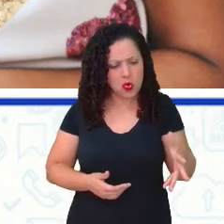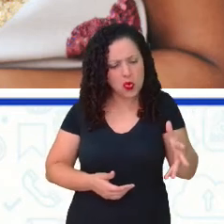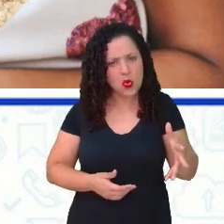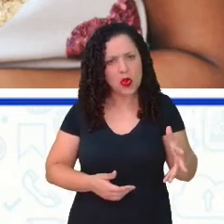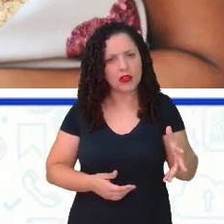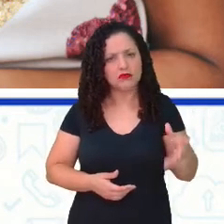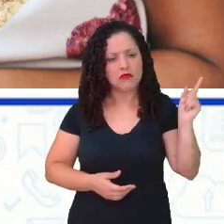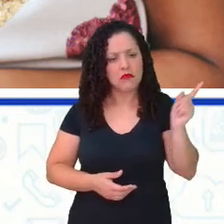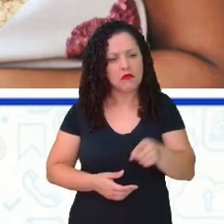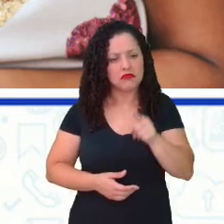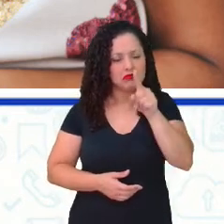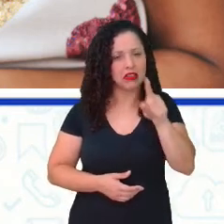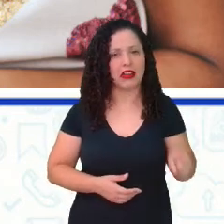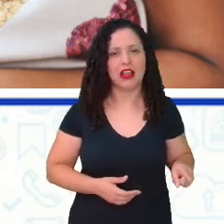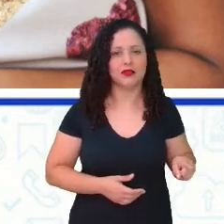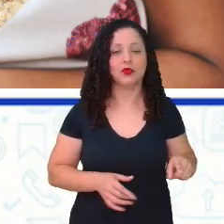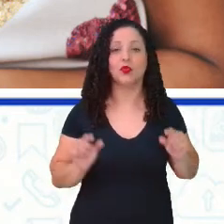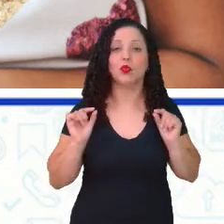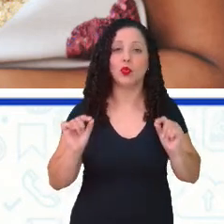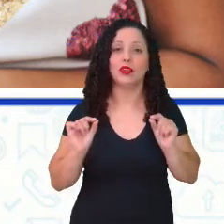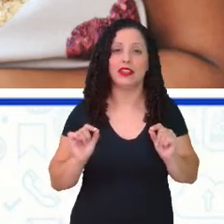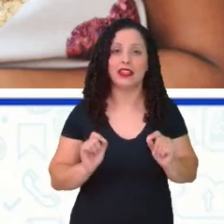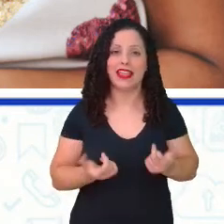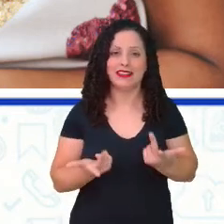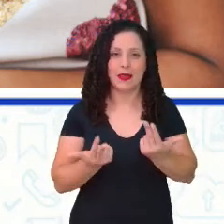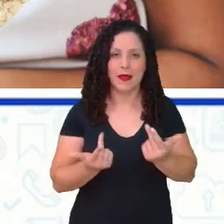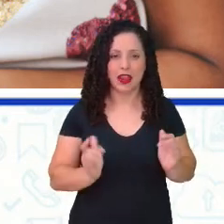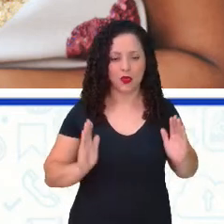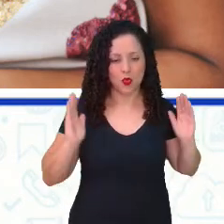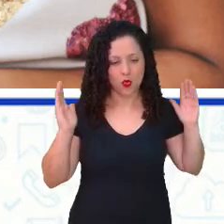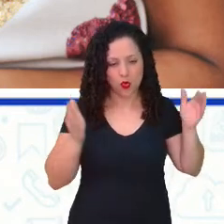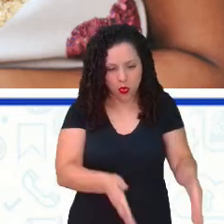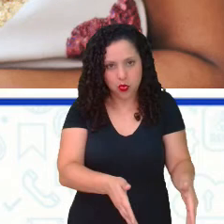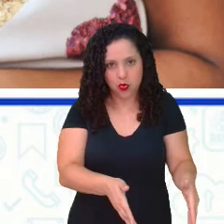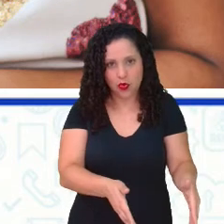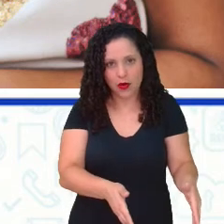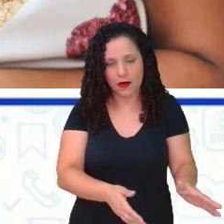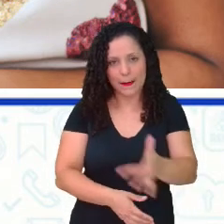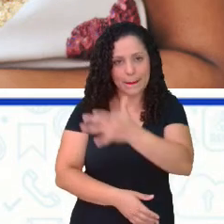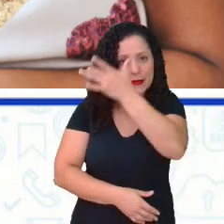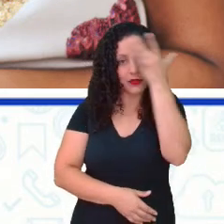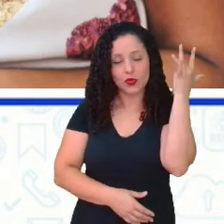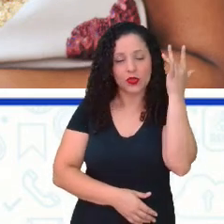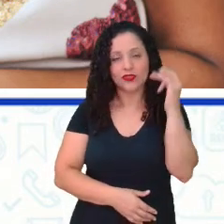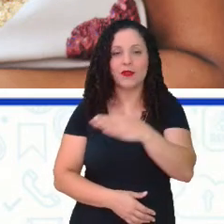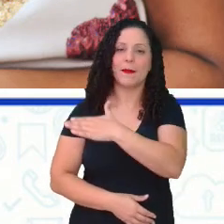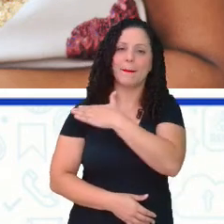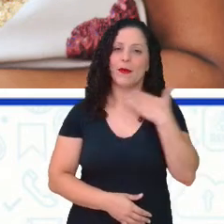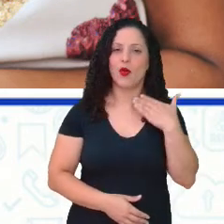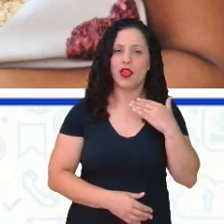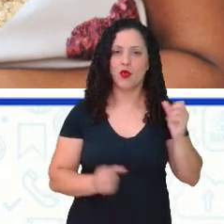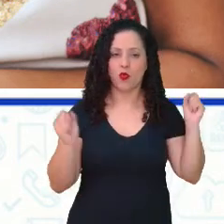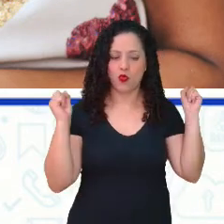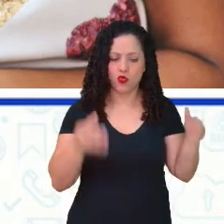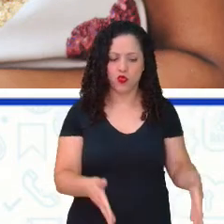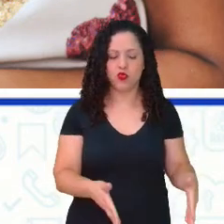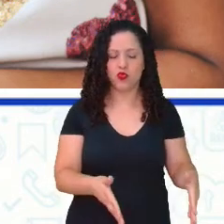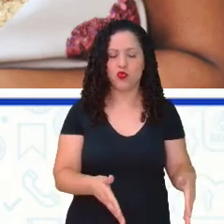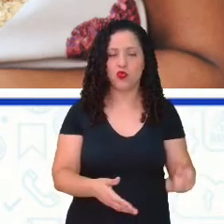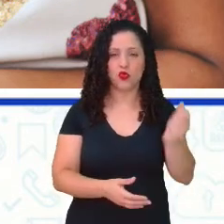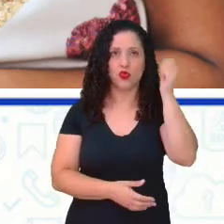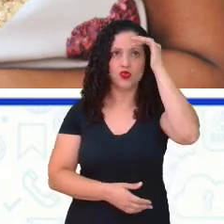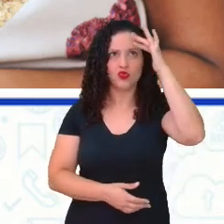local, não é? É o cemitério. E as pessoas que morreram, elas não realizaram seus sonhos.